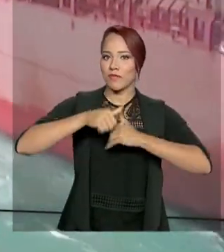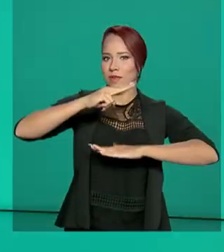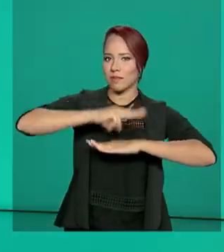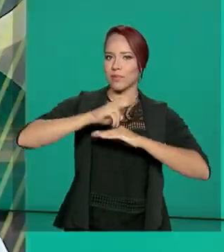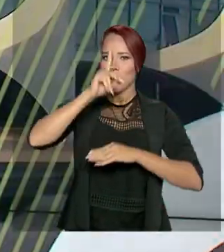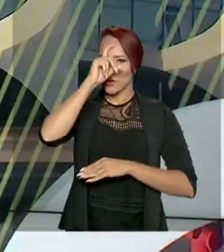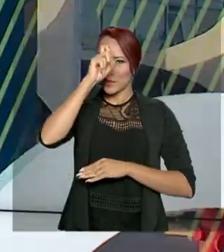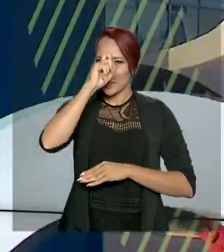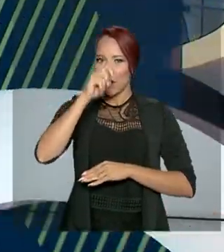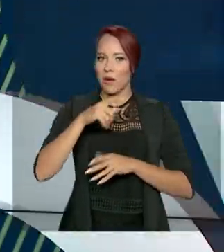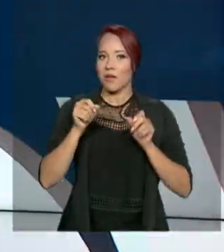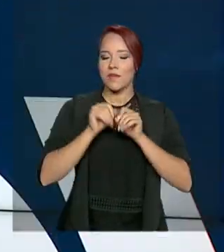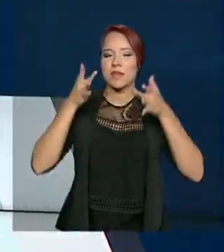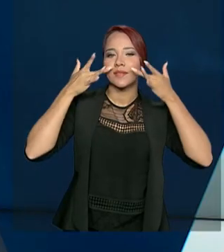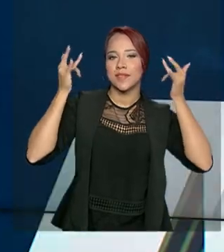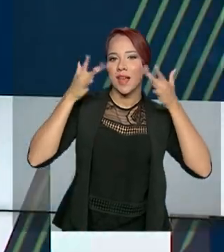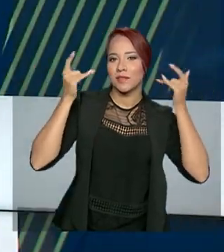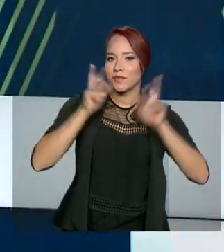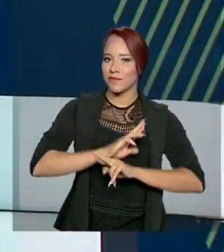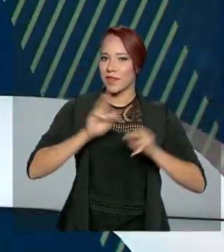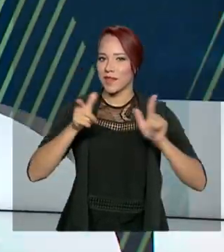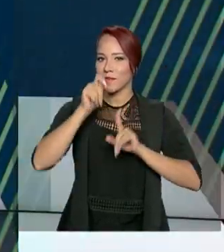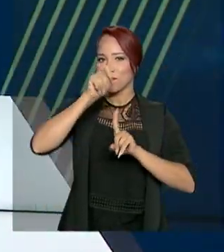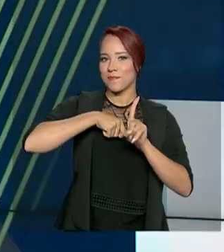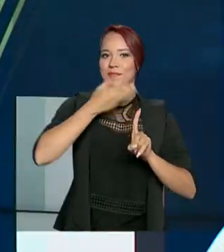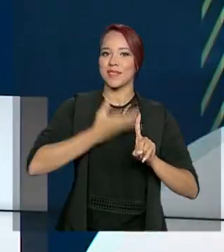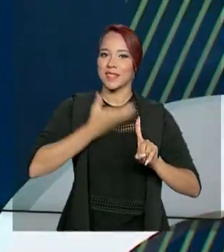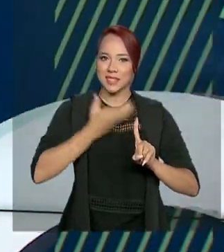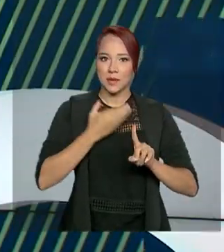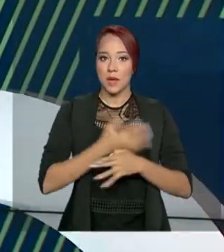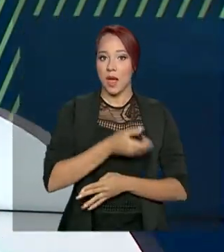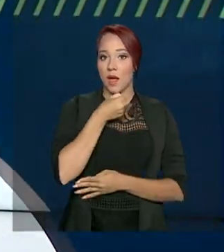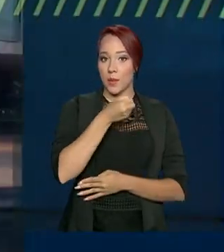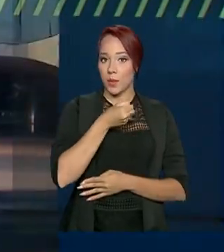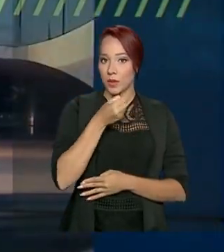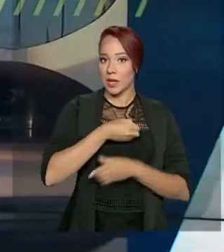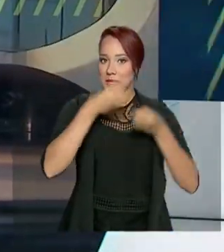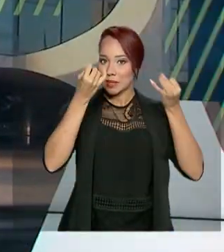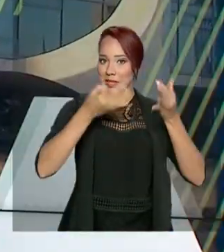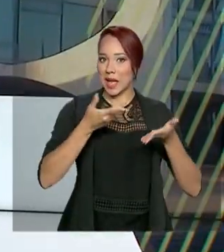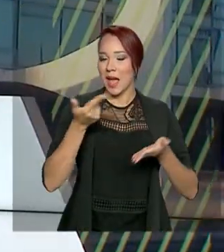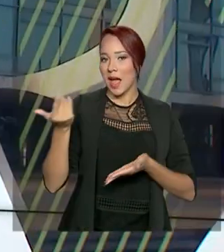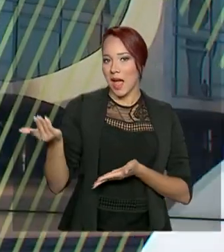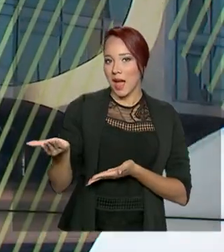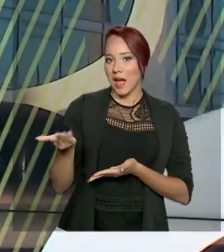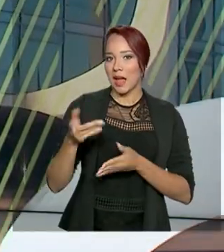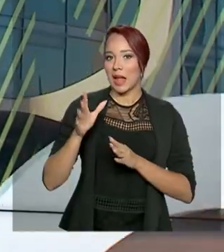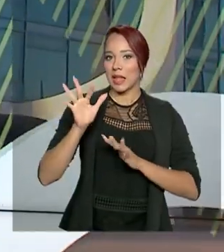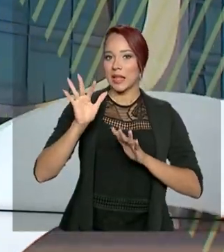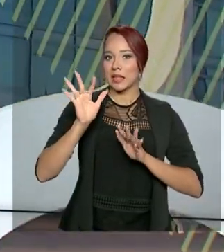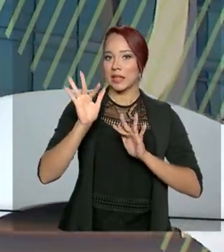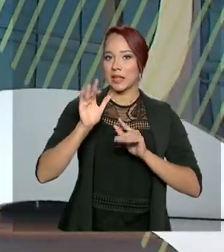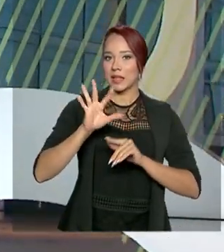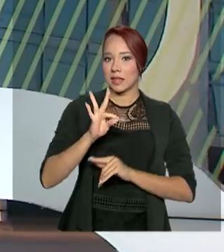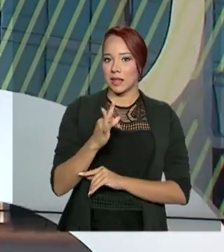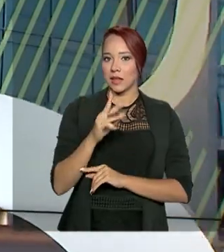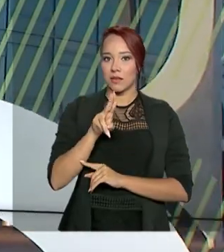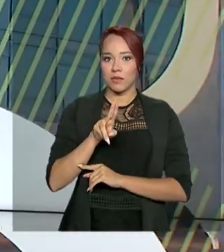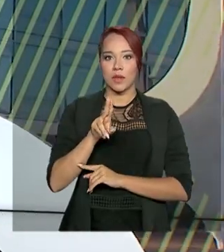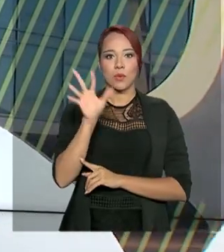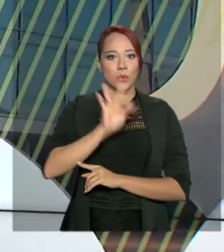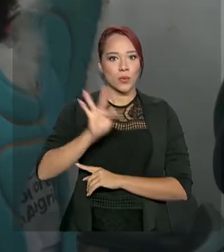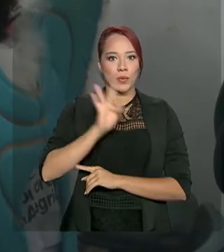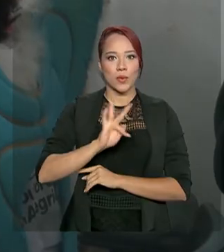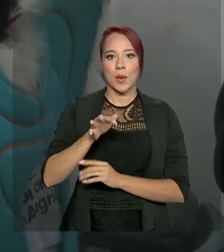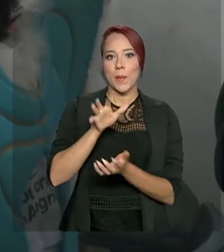encenou uma peça diferente neste mês de dezembro. A reportagem é da nossa parceira, TV Universitária de Pernambuco.